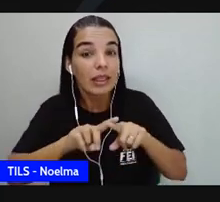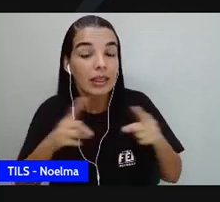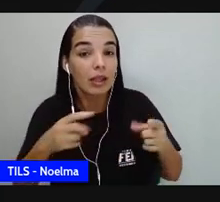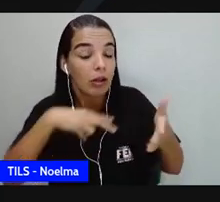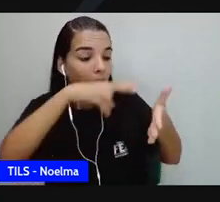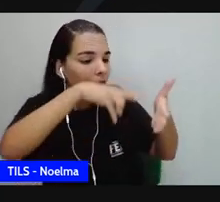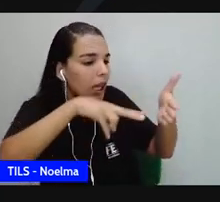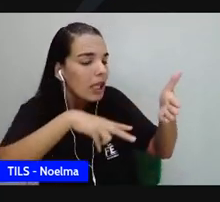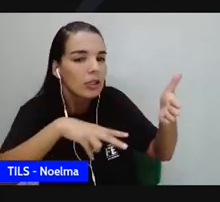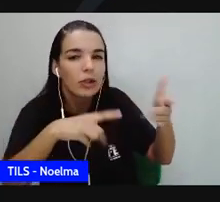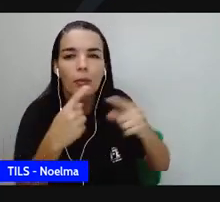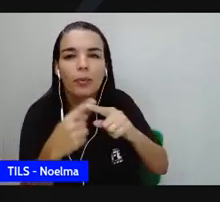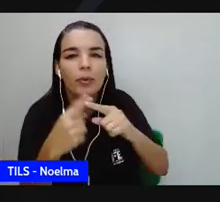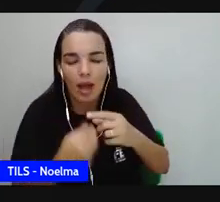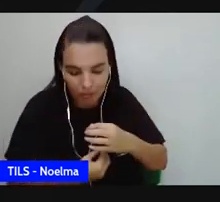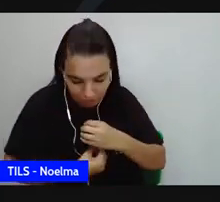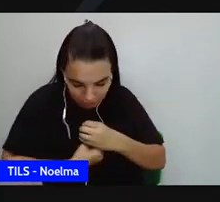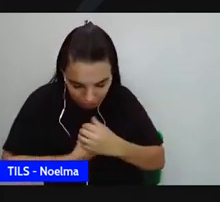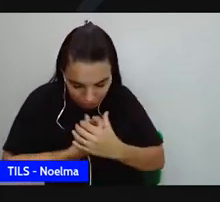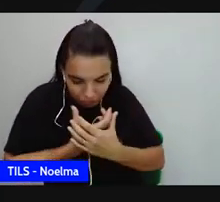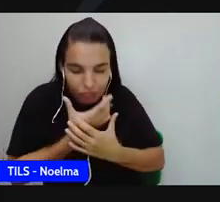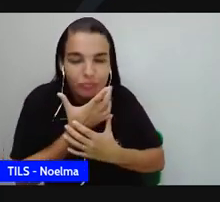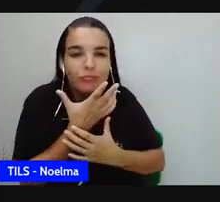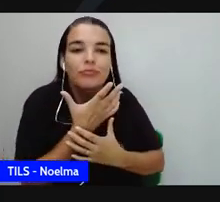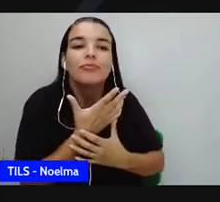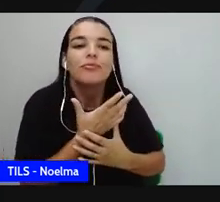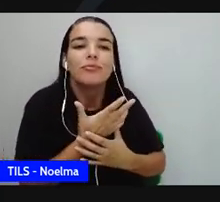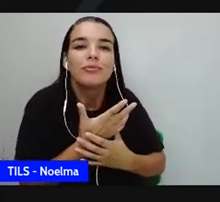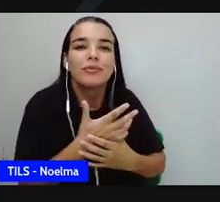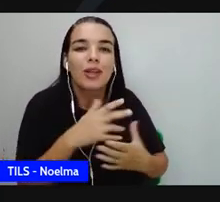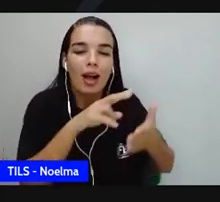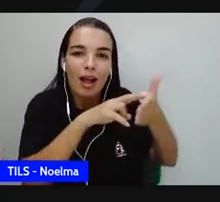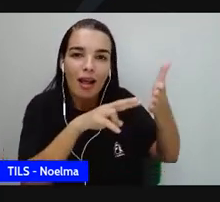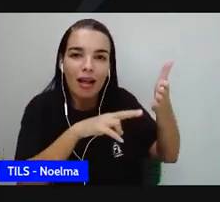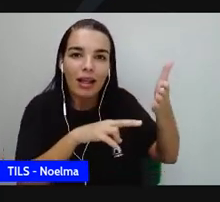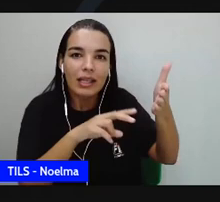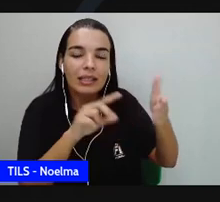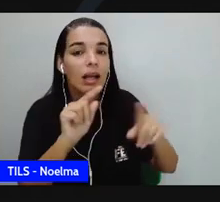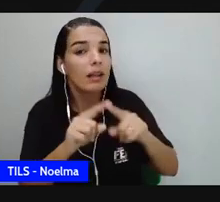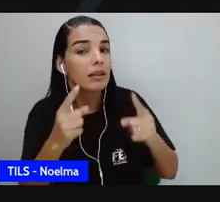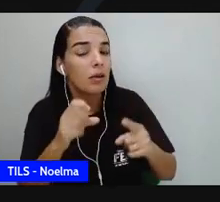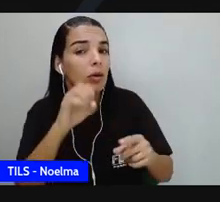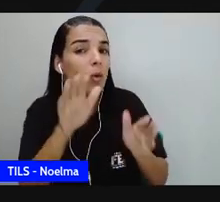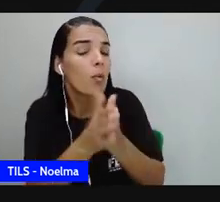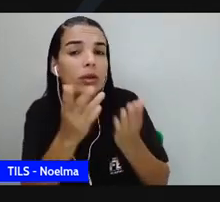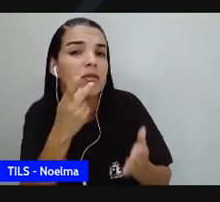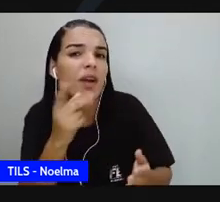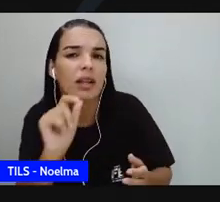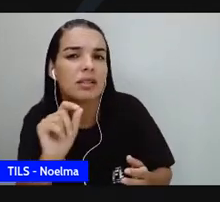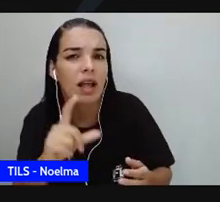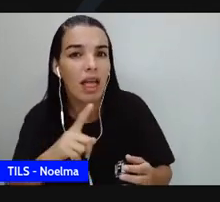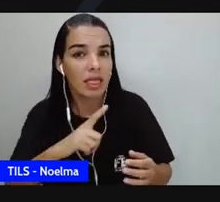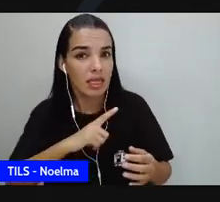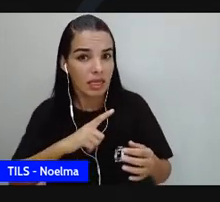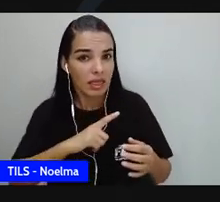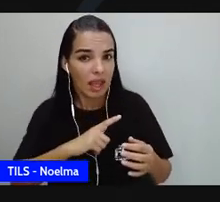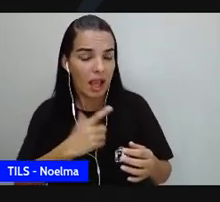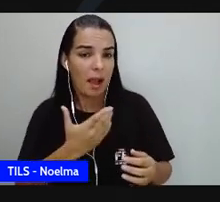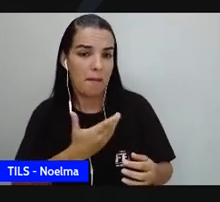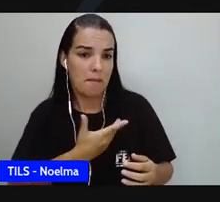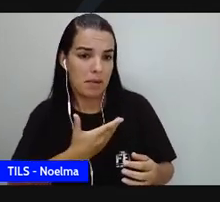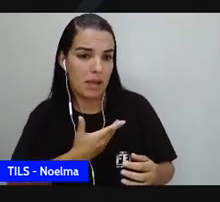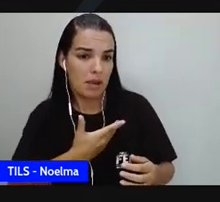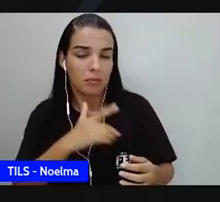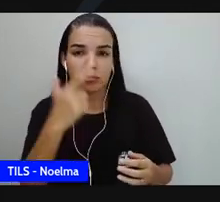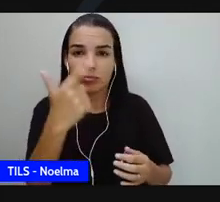gente se descobre pela leitura. Então, quando ela diz assim, quem não tem amigo, mas tem um livro, tem uma estrada, ela